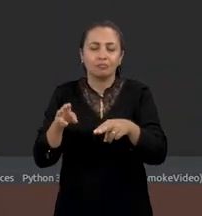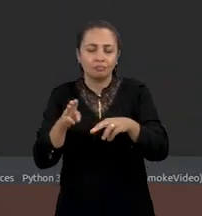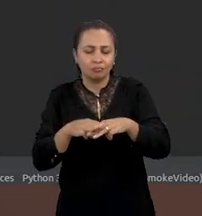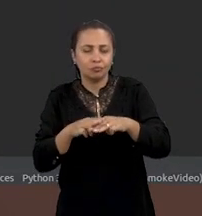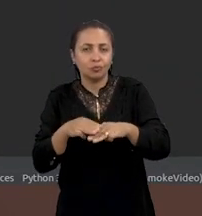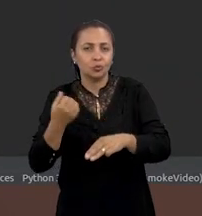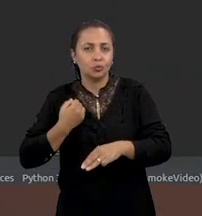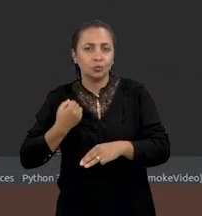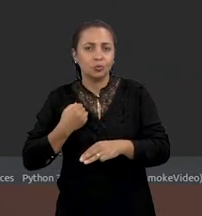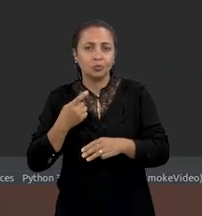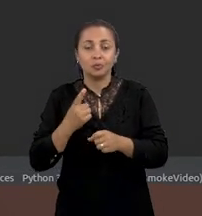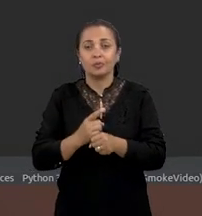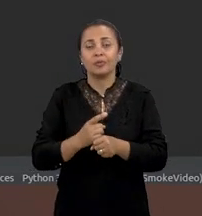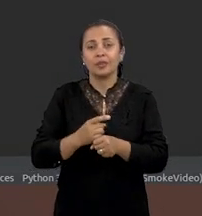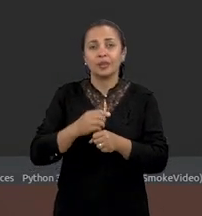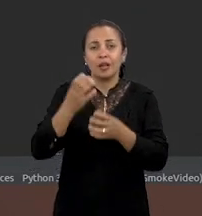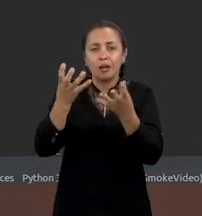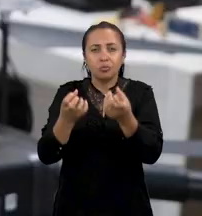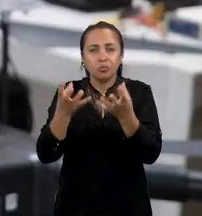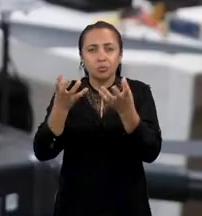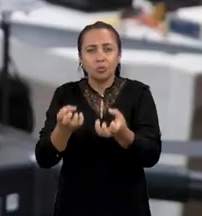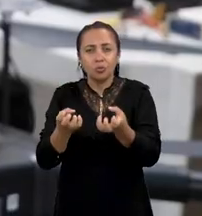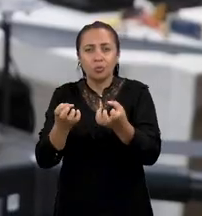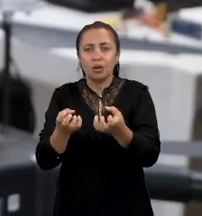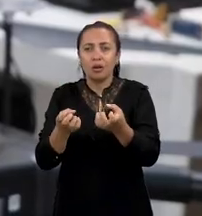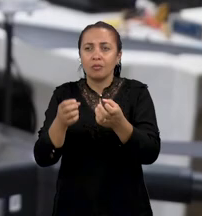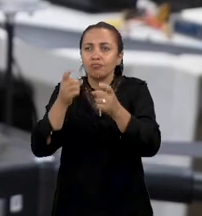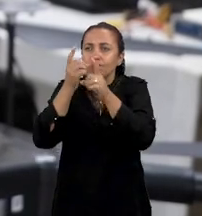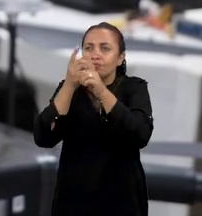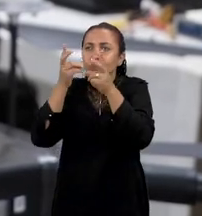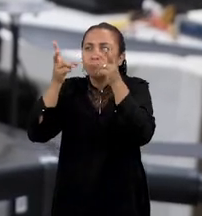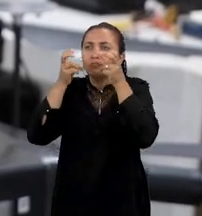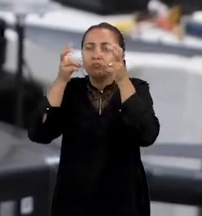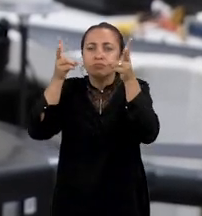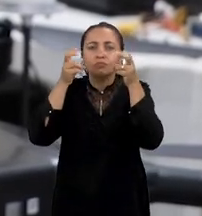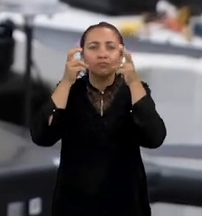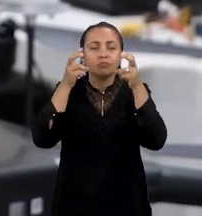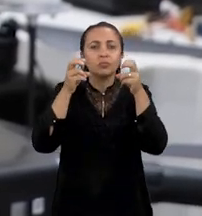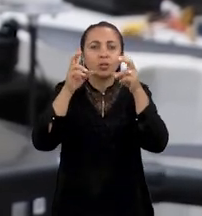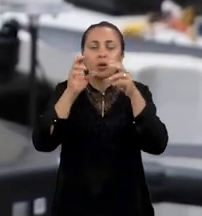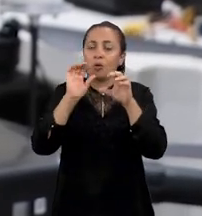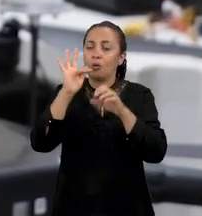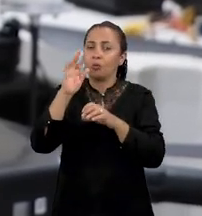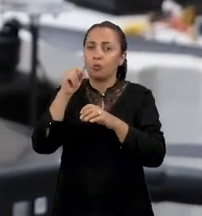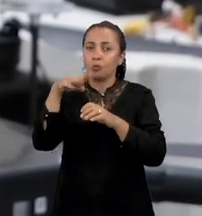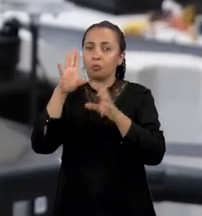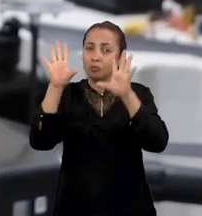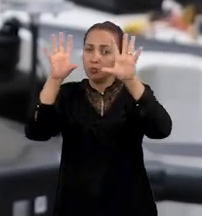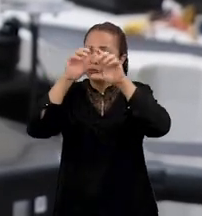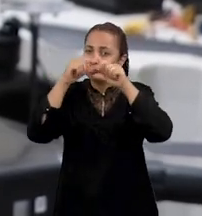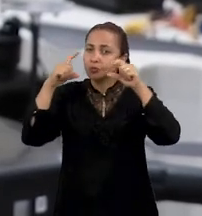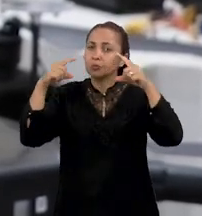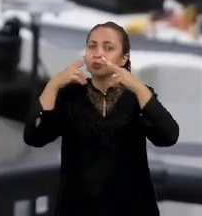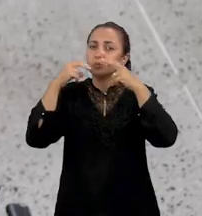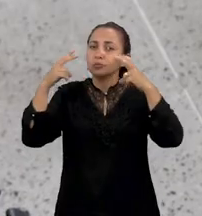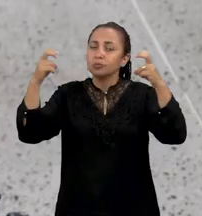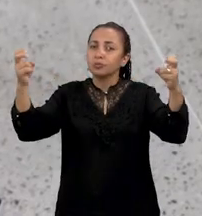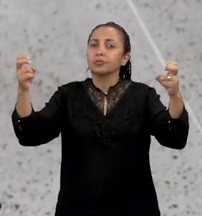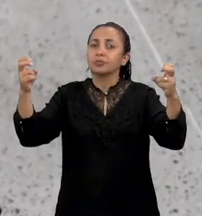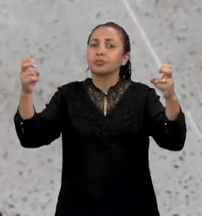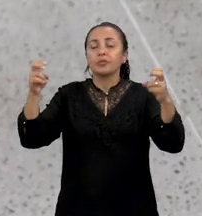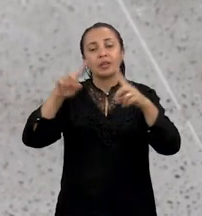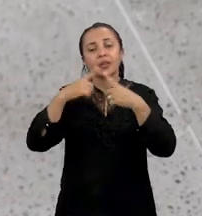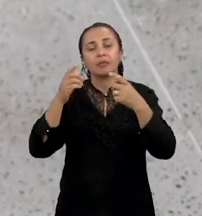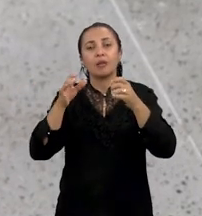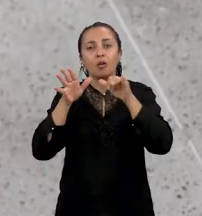algoritmos de detecção automática de fumaça nessa aeronave, no caso, não especificamente nessa, que essa é de um outro projeto,